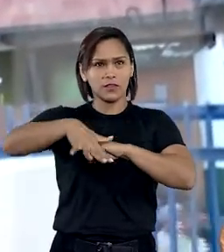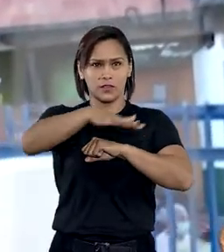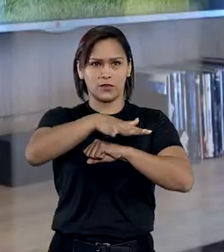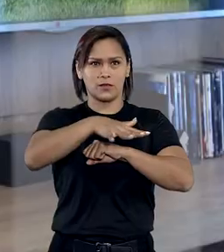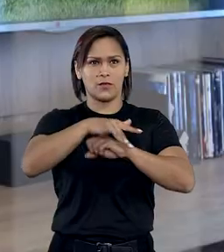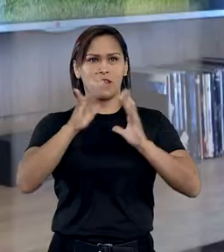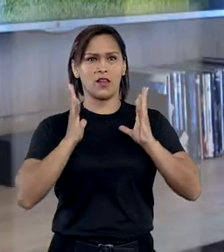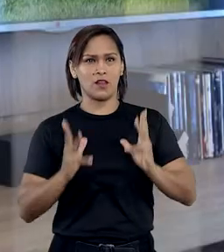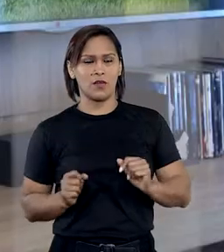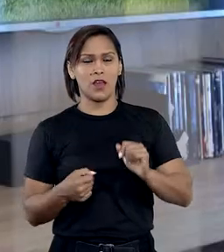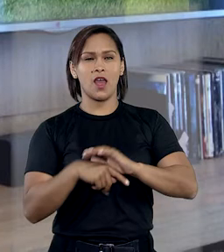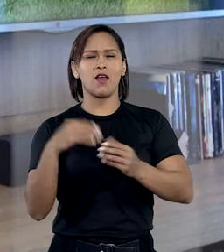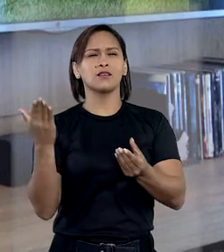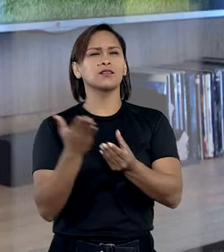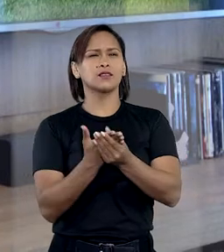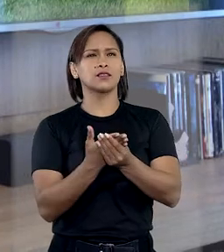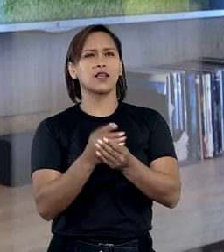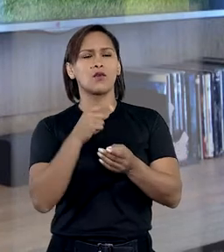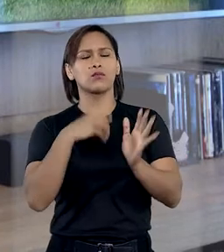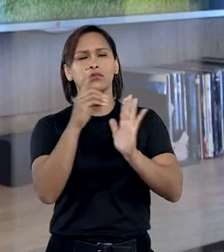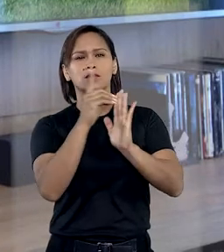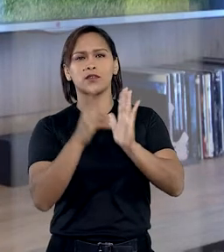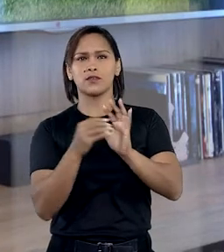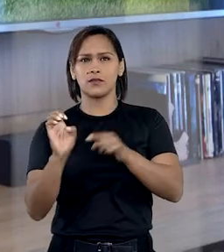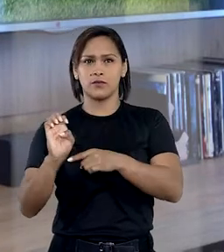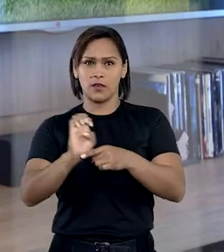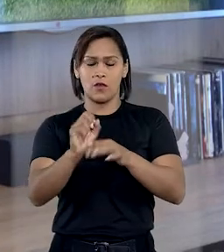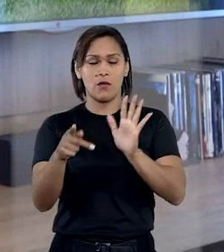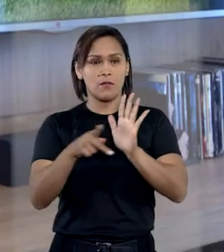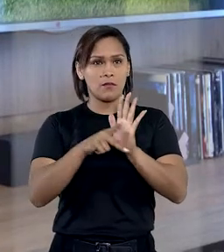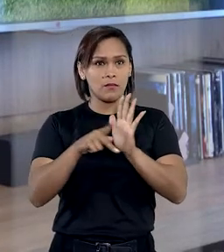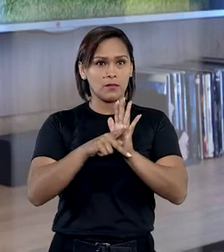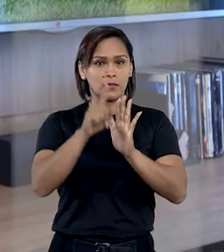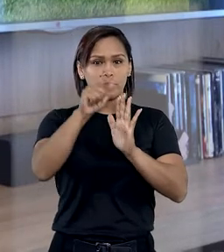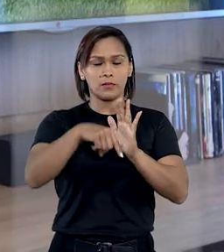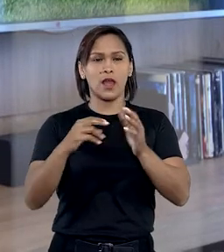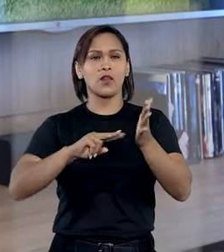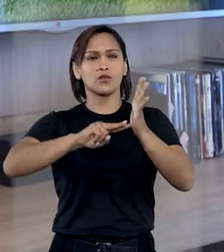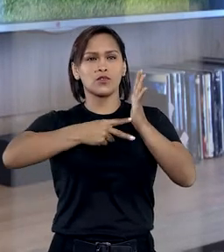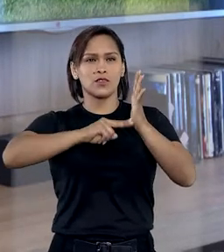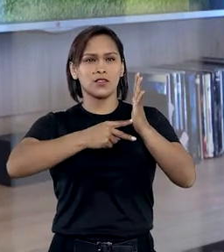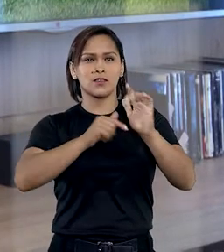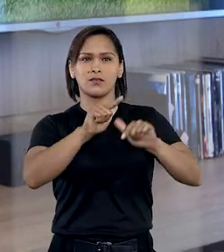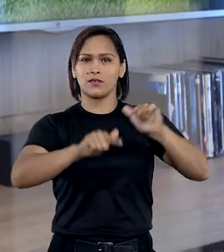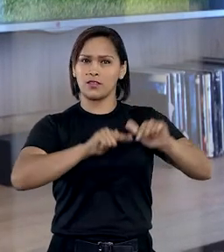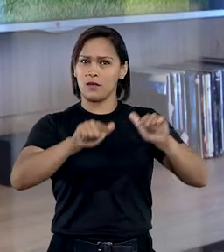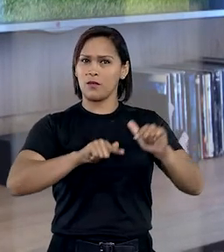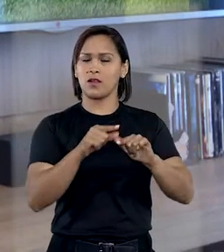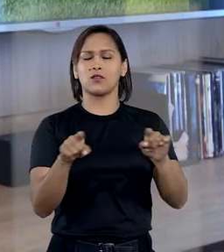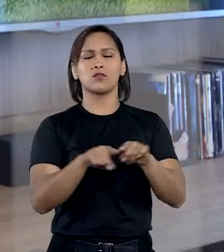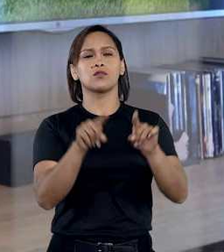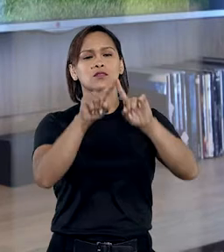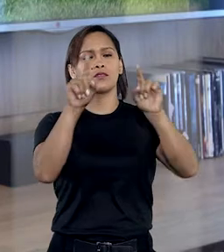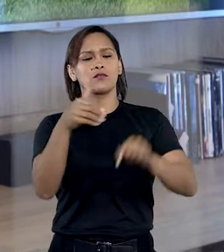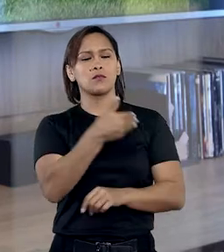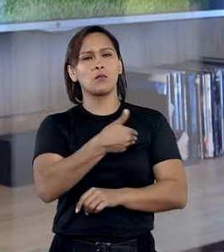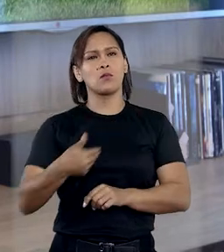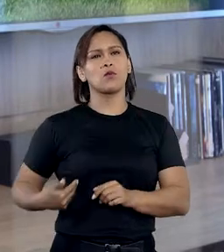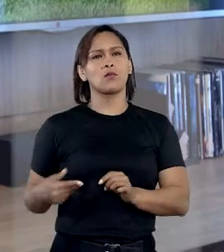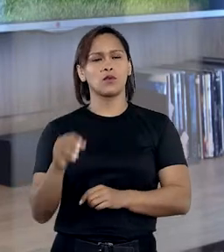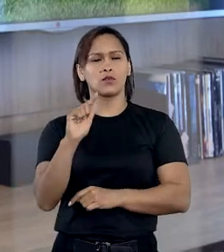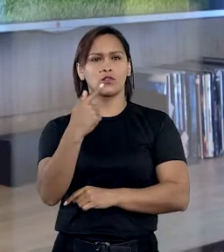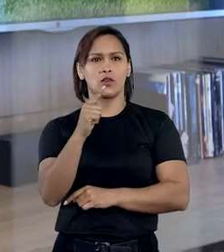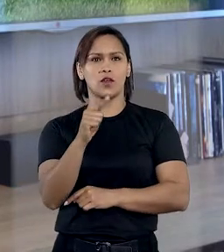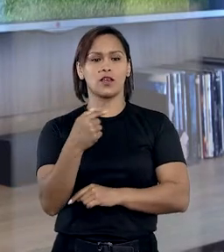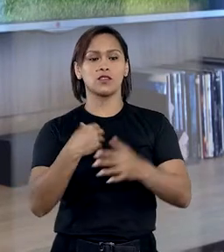-19. A ação que questionou as regras do decreto estadual foi proposta pelo Sindicato dos Trabalhadores no Serviço Público de